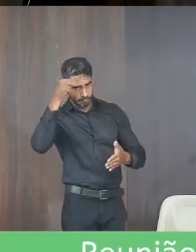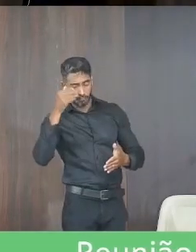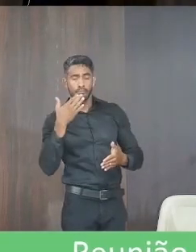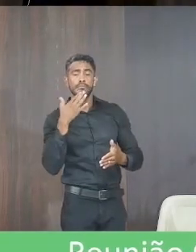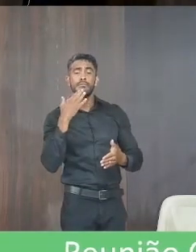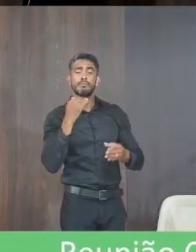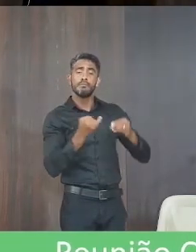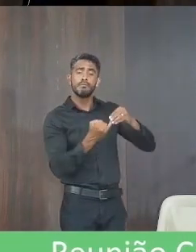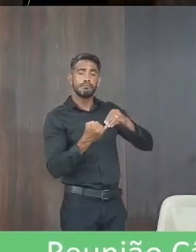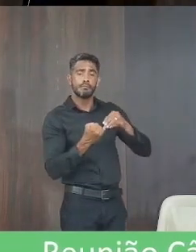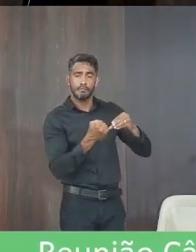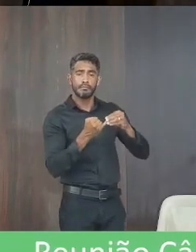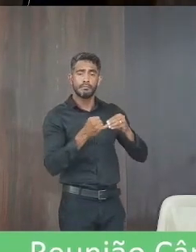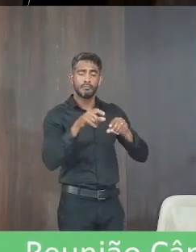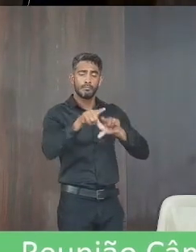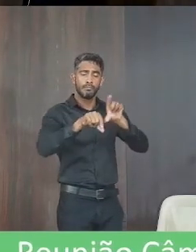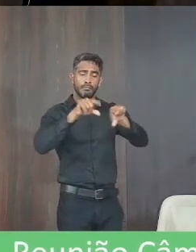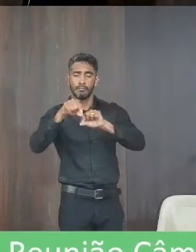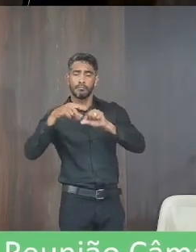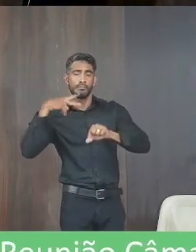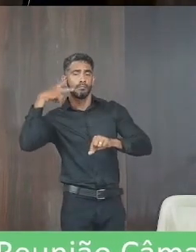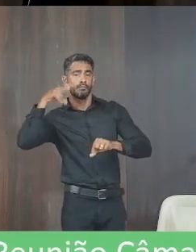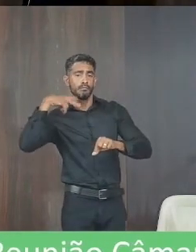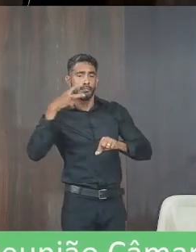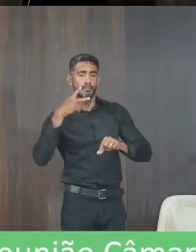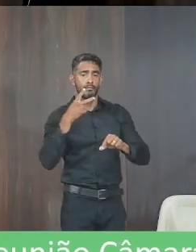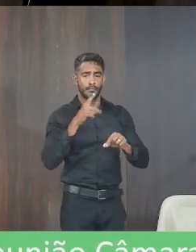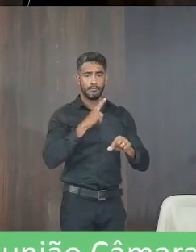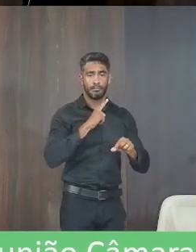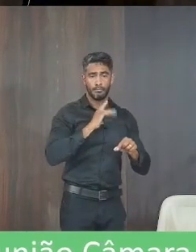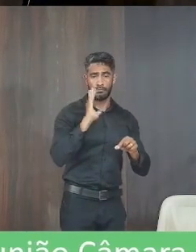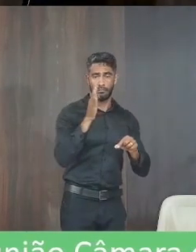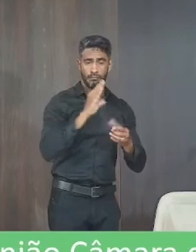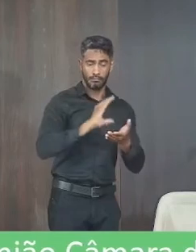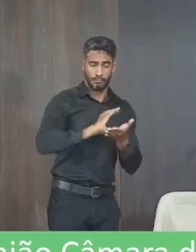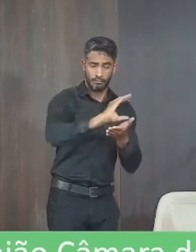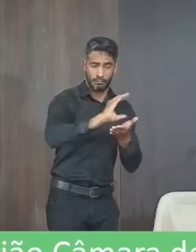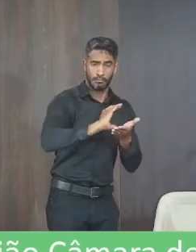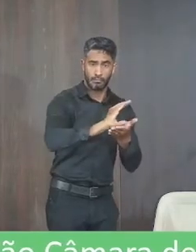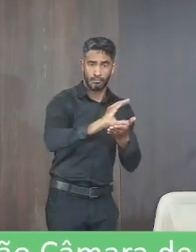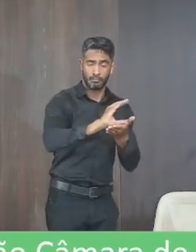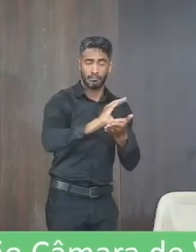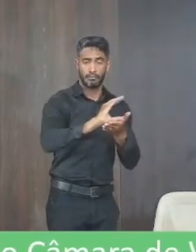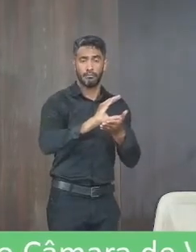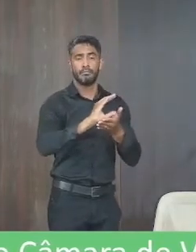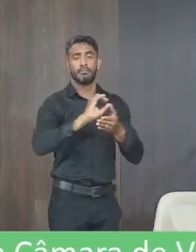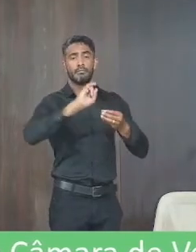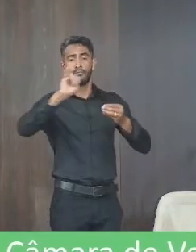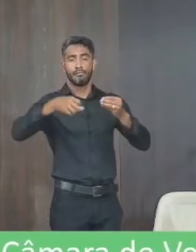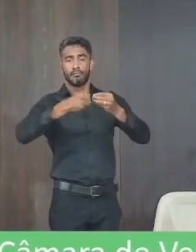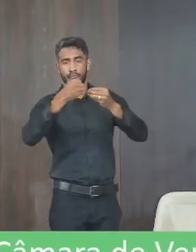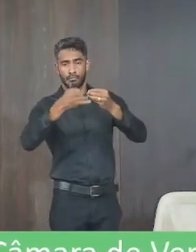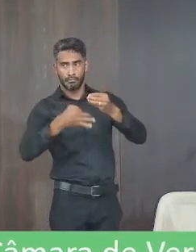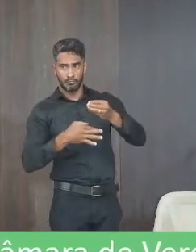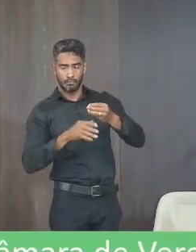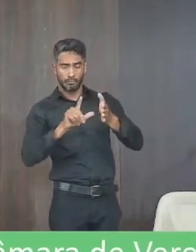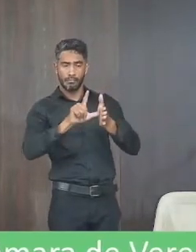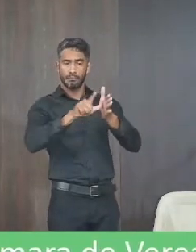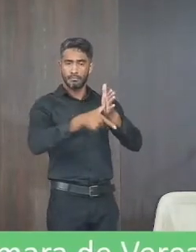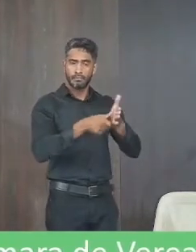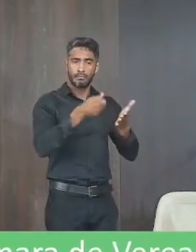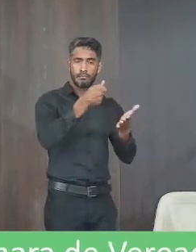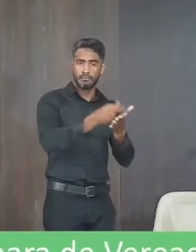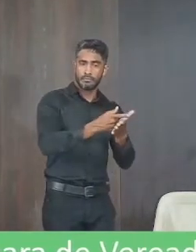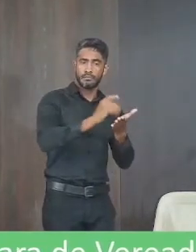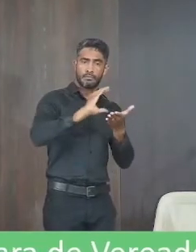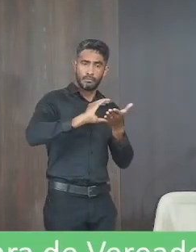entidades indicadas por vereadores dessa casa já receberam o pagamento das emendas positivas justificativa o atraso no pagamento das